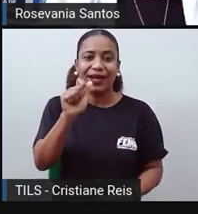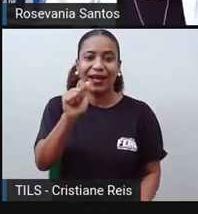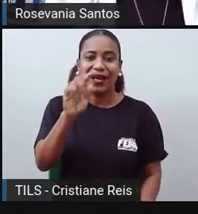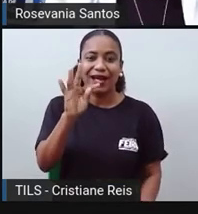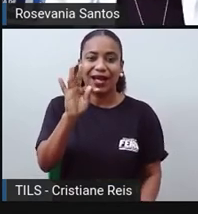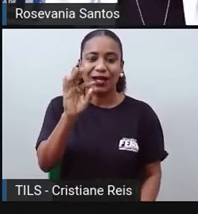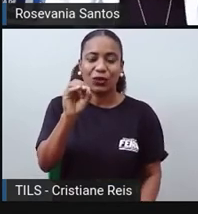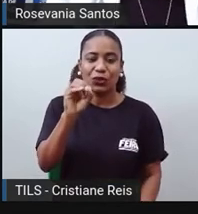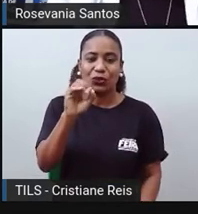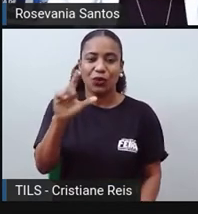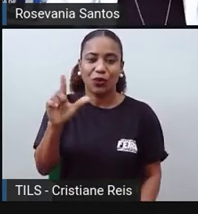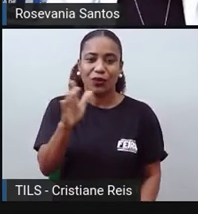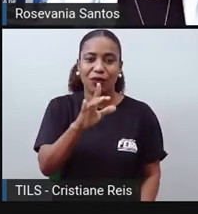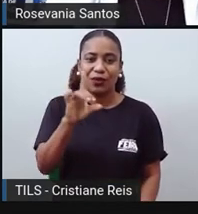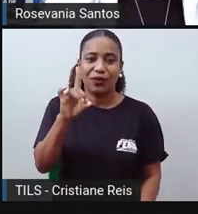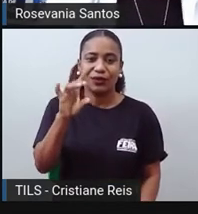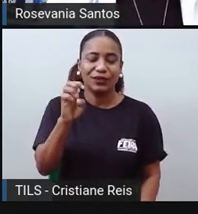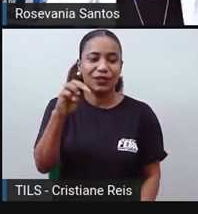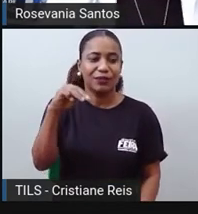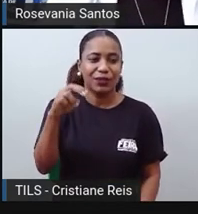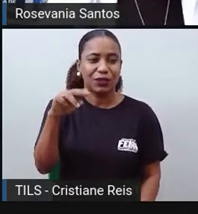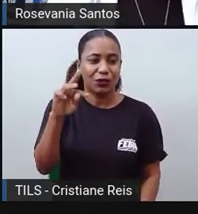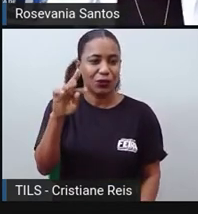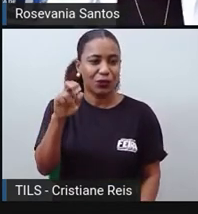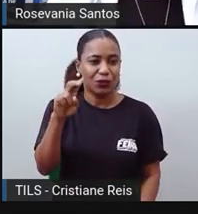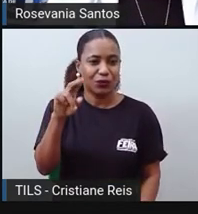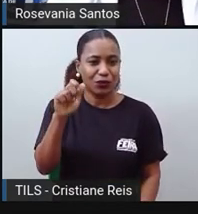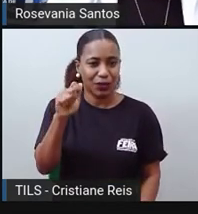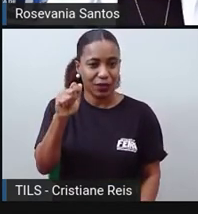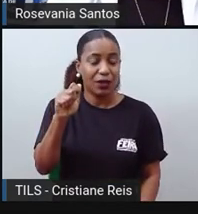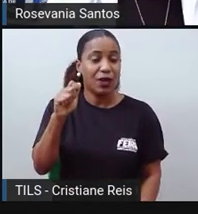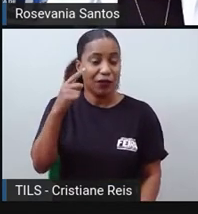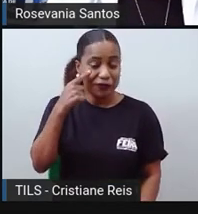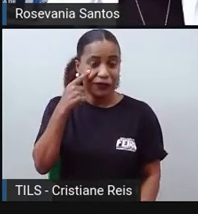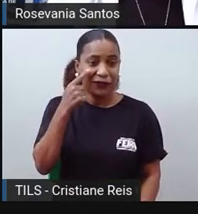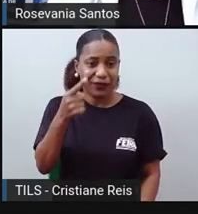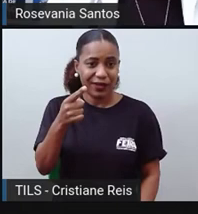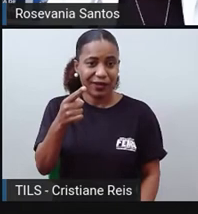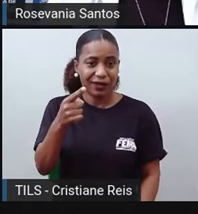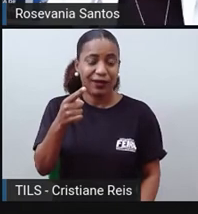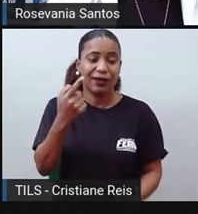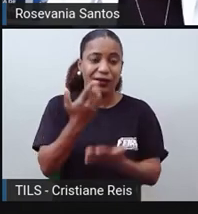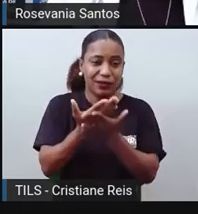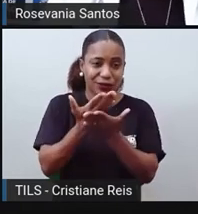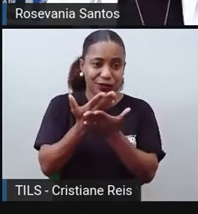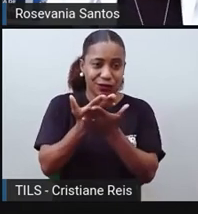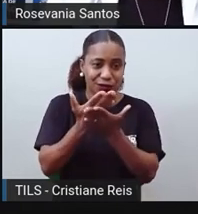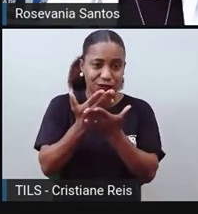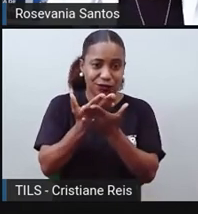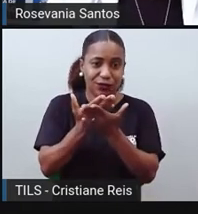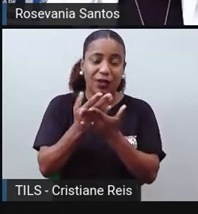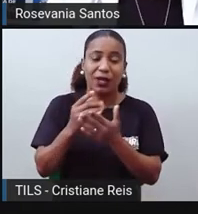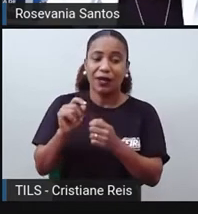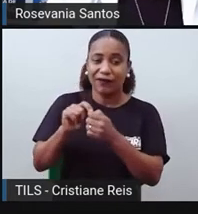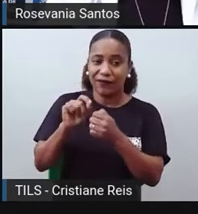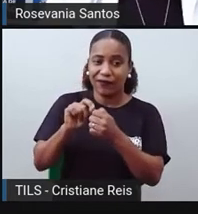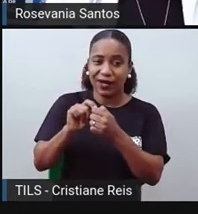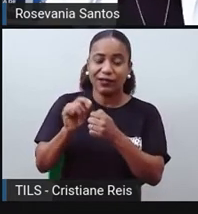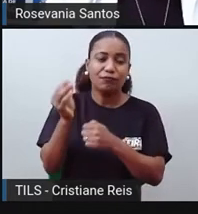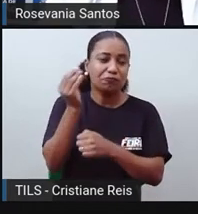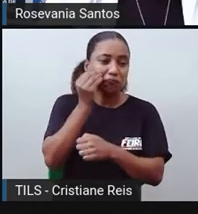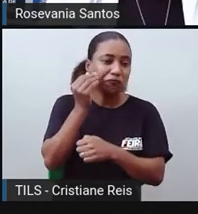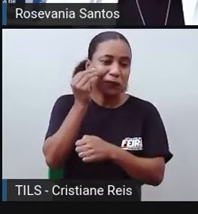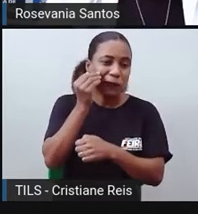né? Falando sobre essa questão da geopolítica, percebe que a gente tem direto, né? Testes nucleares feitos aí